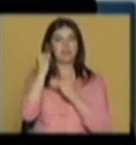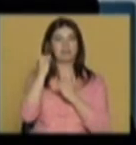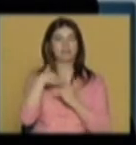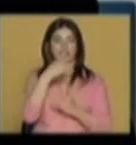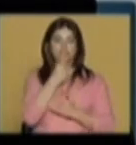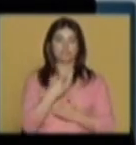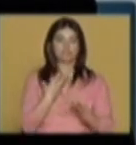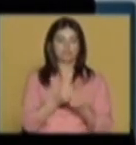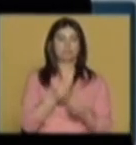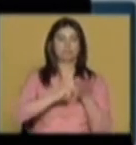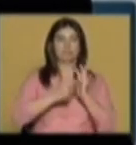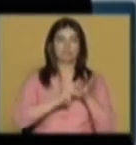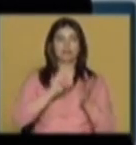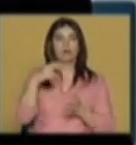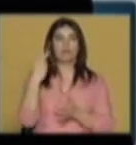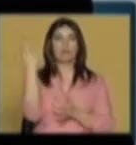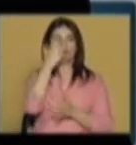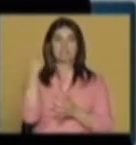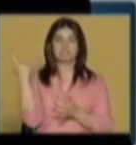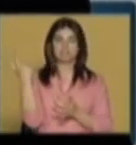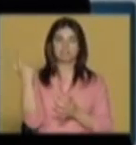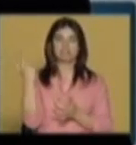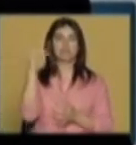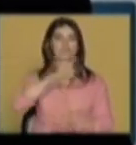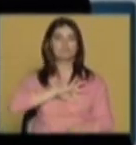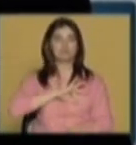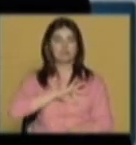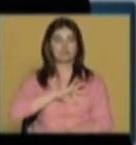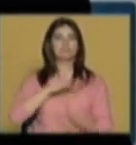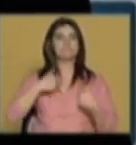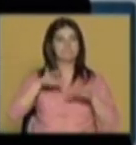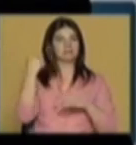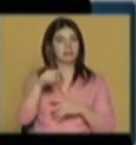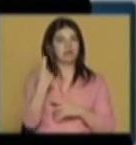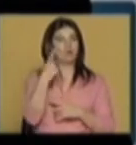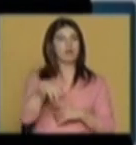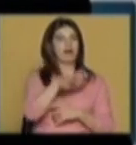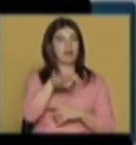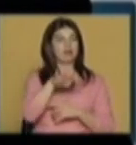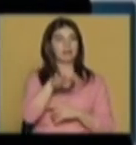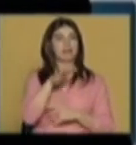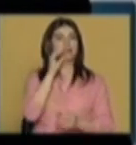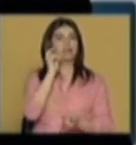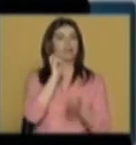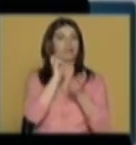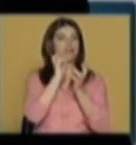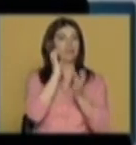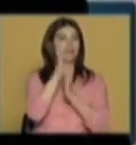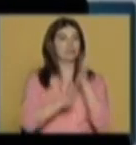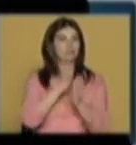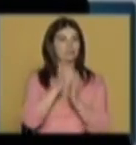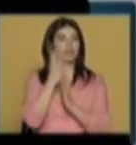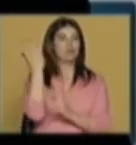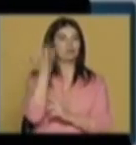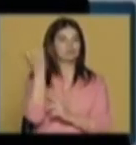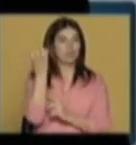tecnologias, ou o artista profissionalidade, digamos assim. Eu acho que temos que reconhecer que há também uma nova indústria criativa, uma nova indústria cultural, tal como aquela que surgiu também